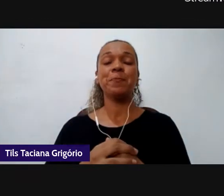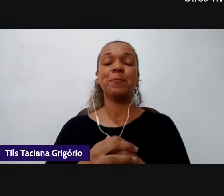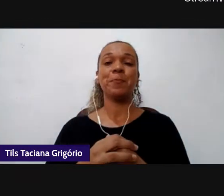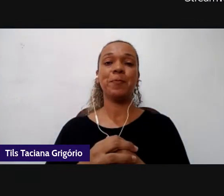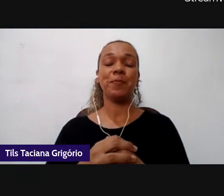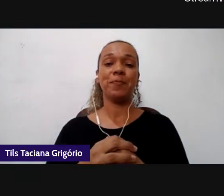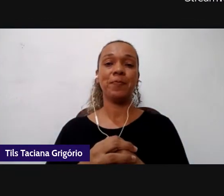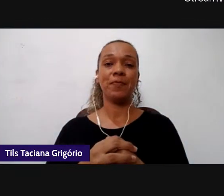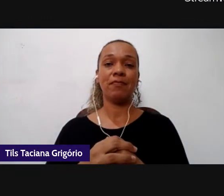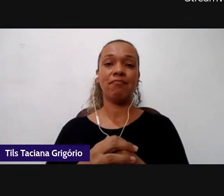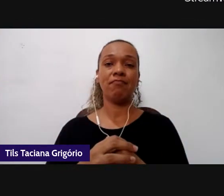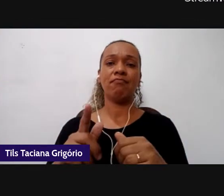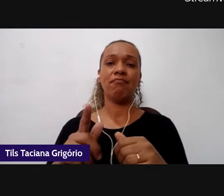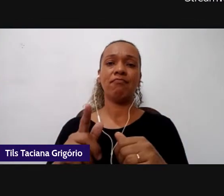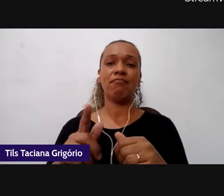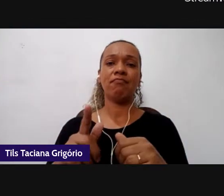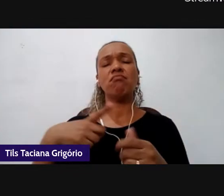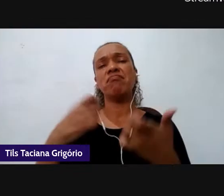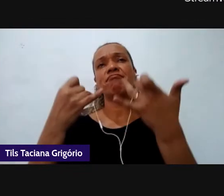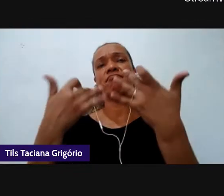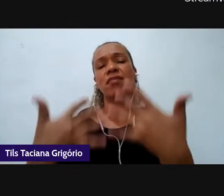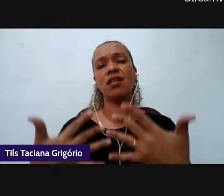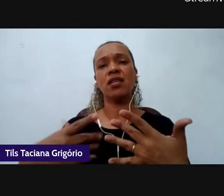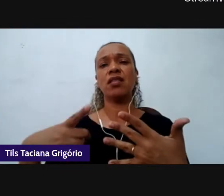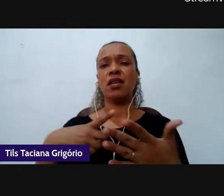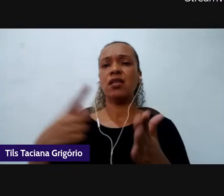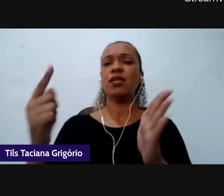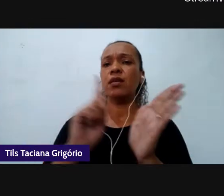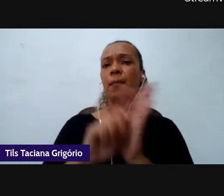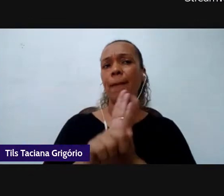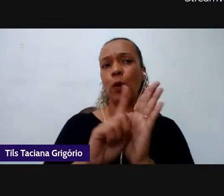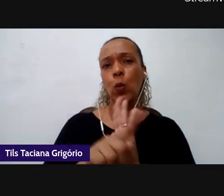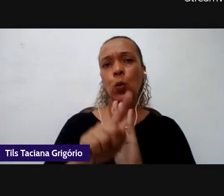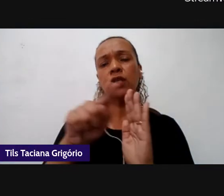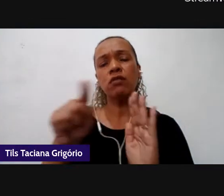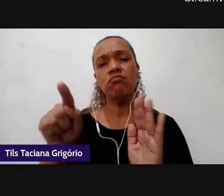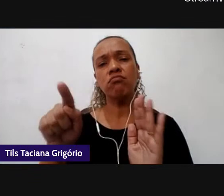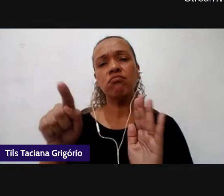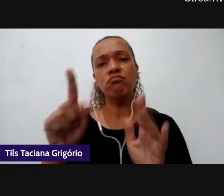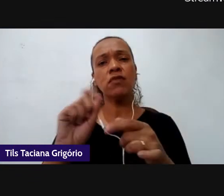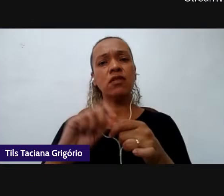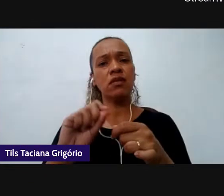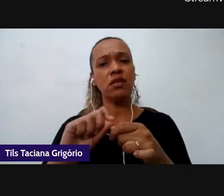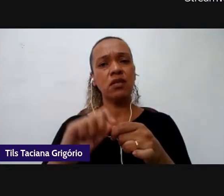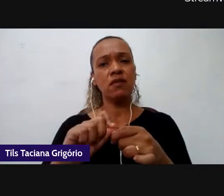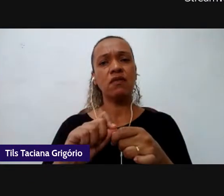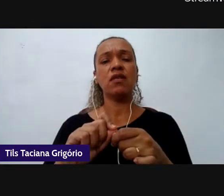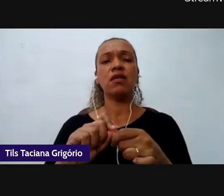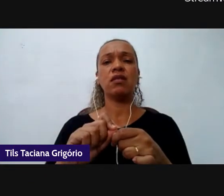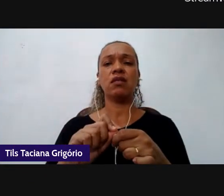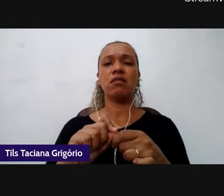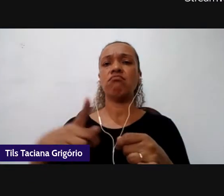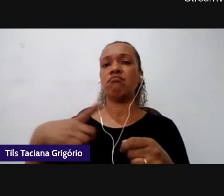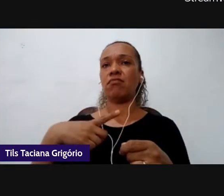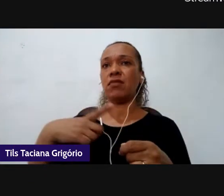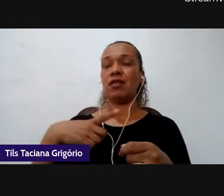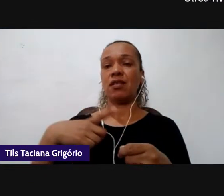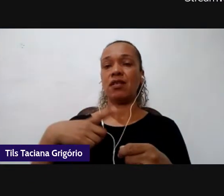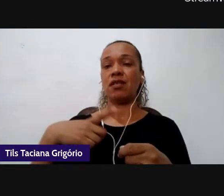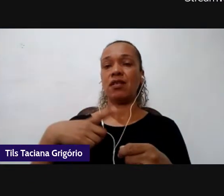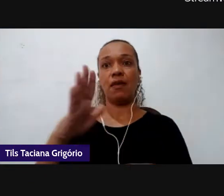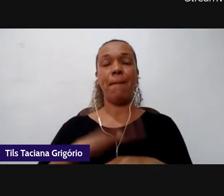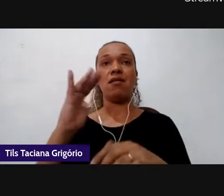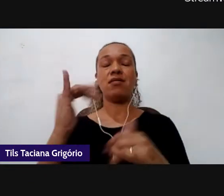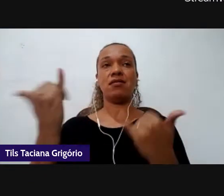comentar um pouco eu acho que as perguntas que vocês fizeram foram perguntas que só trouxeram mais informações